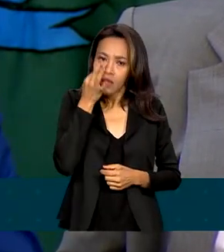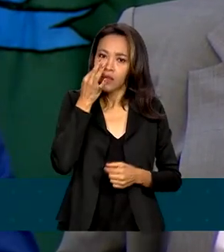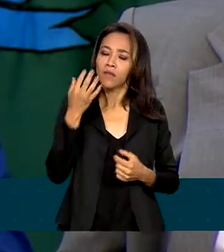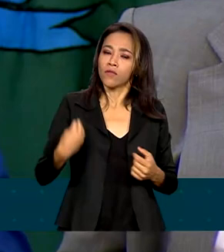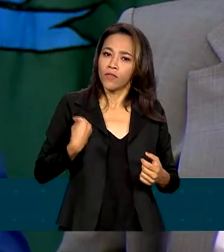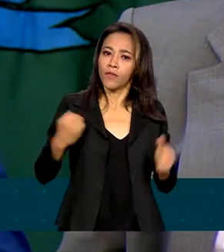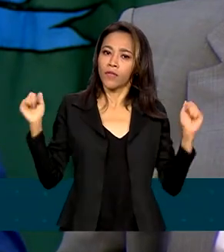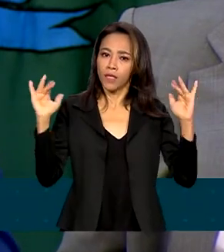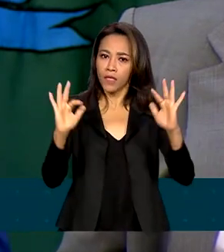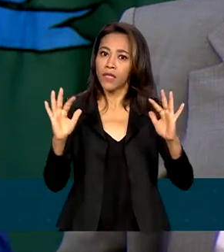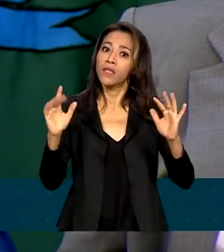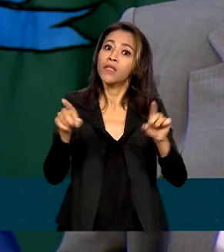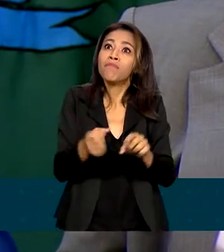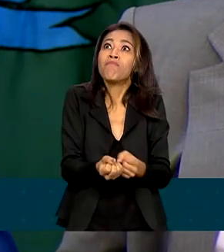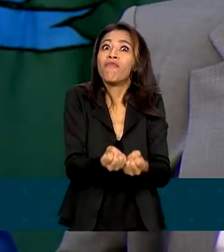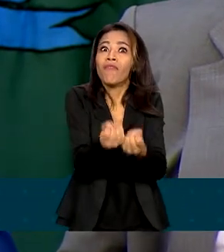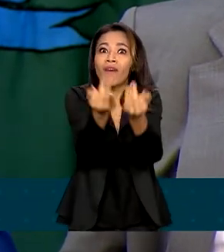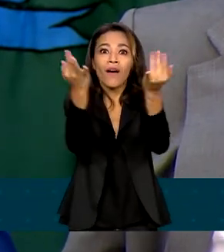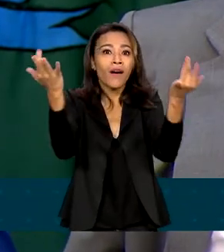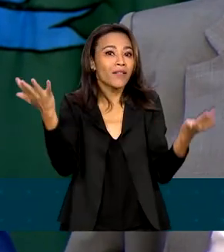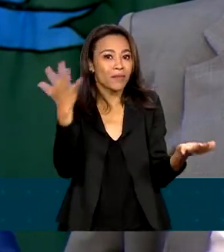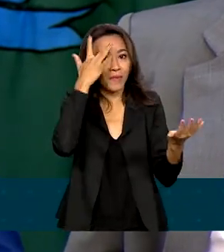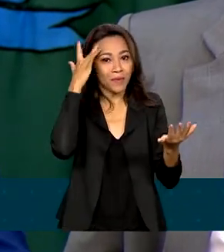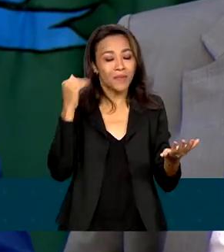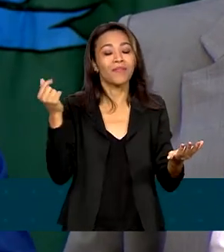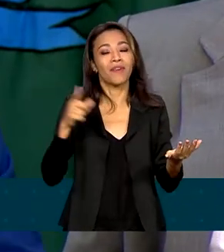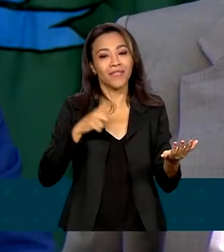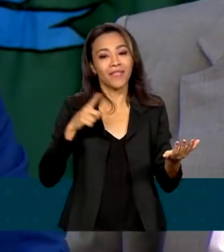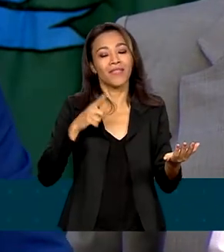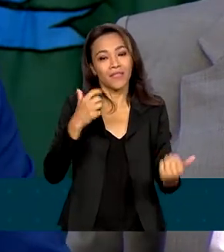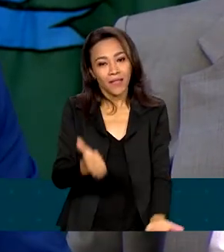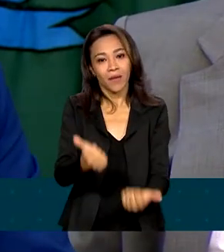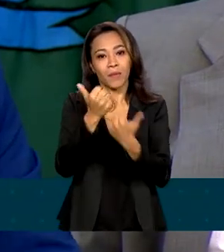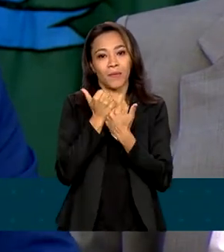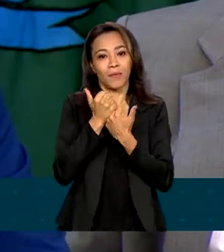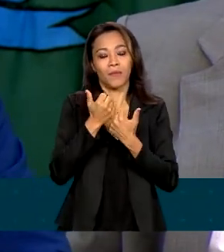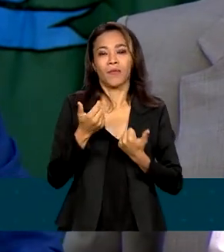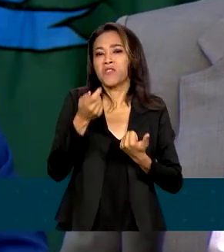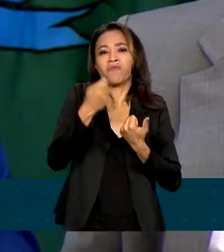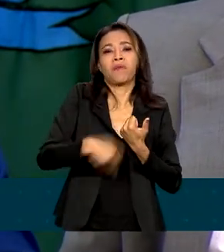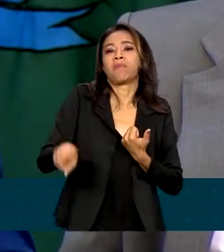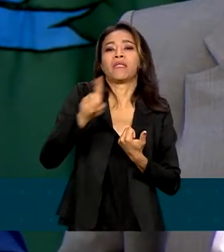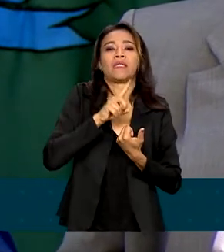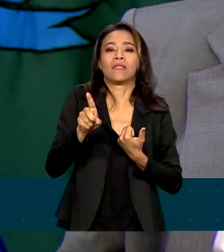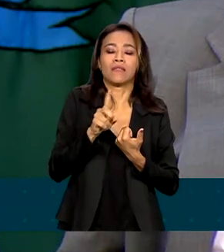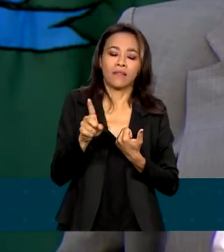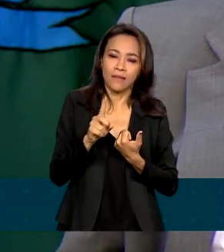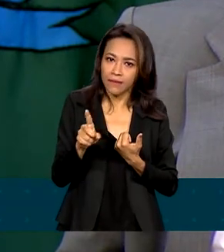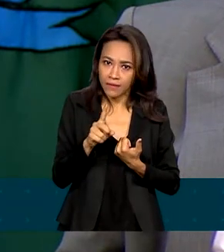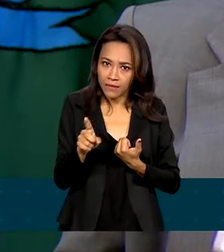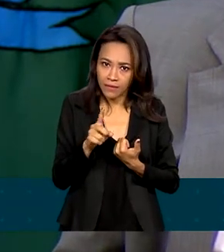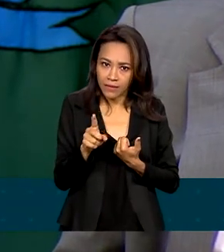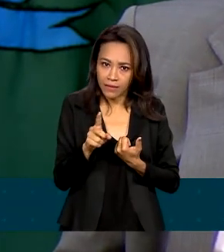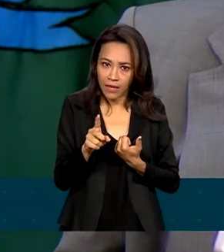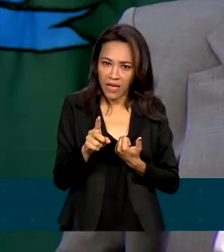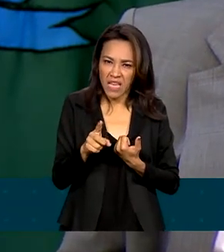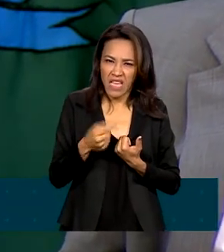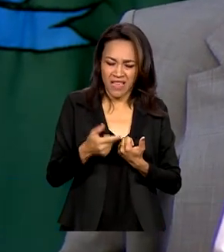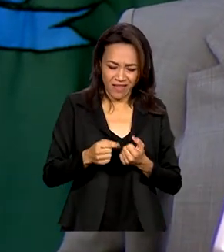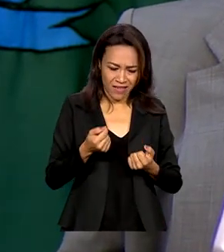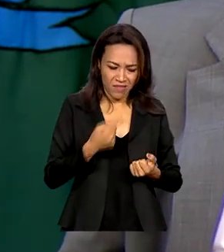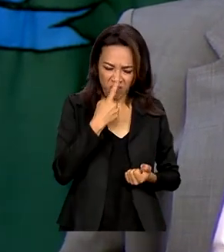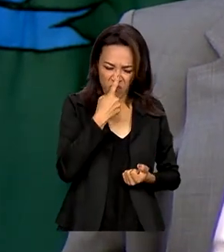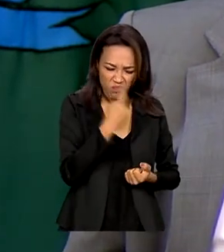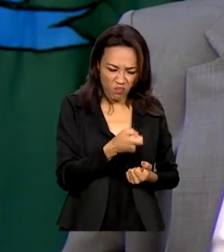milhões que não estão aqui, mas que serão beneficiários porque não precisarão mais pisar em esgoto a céu